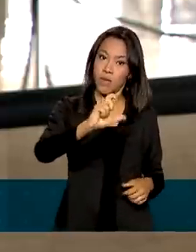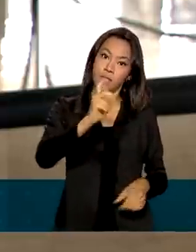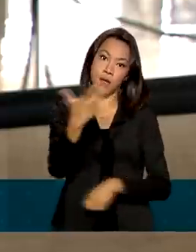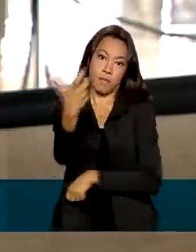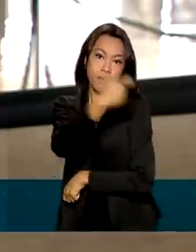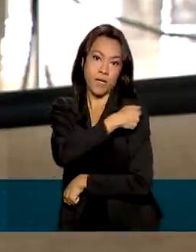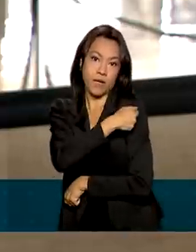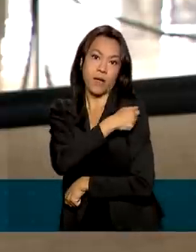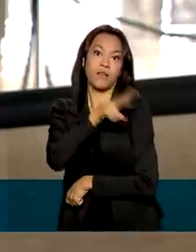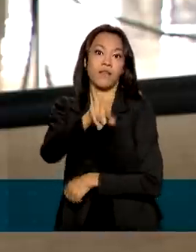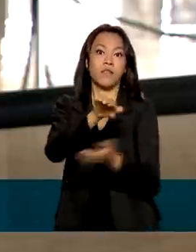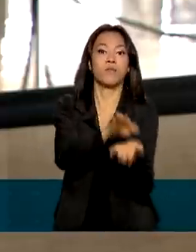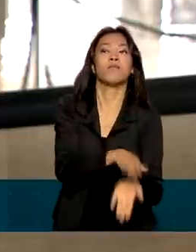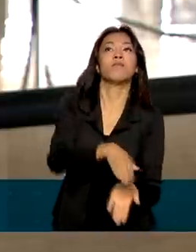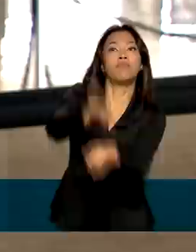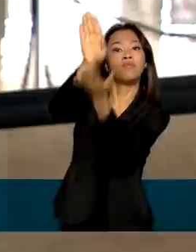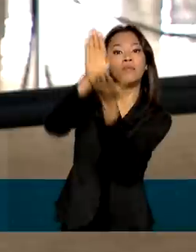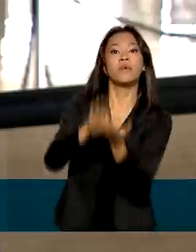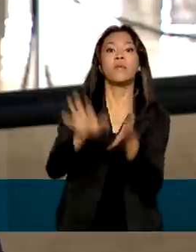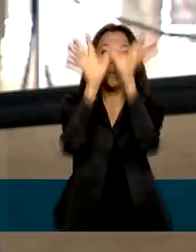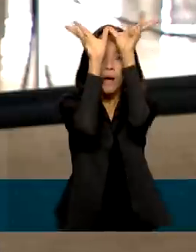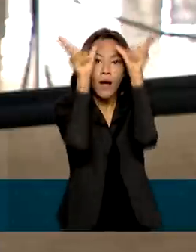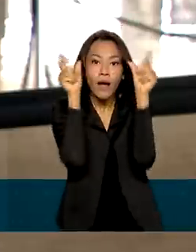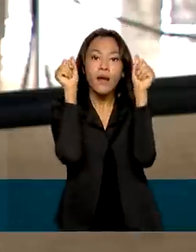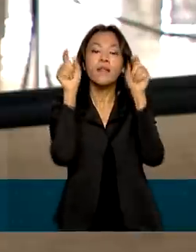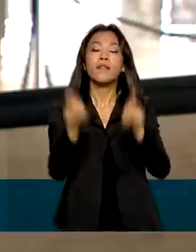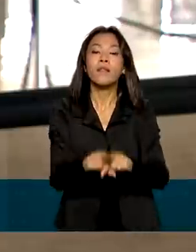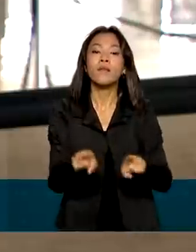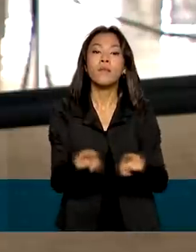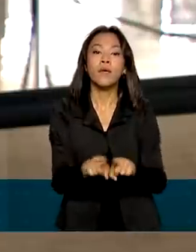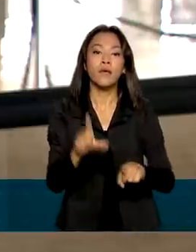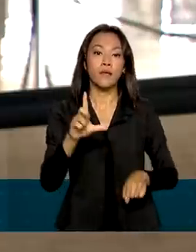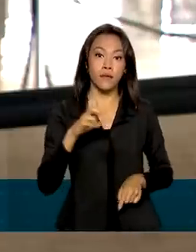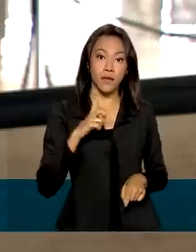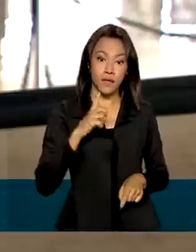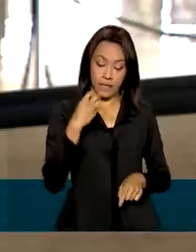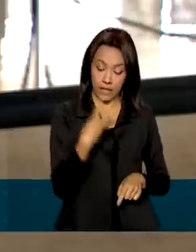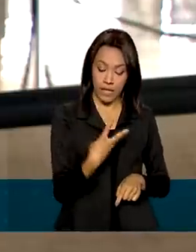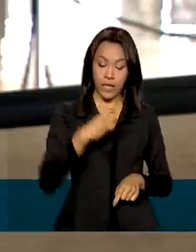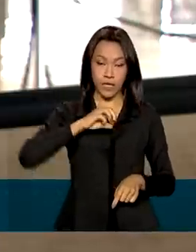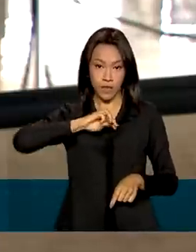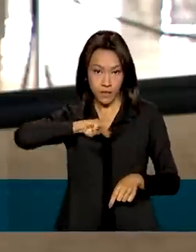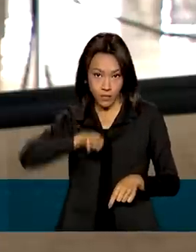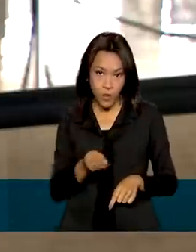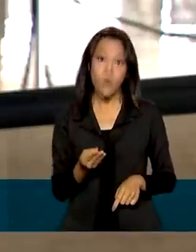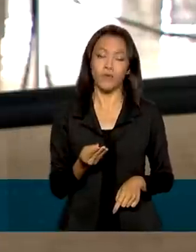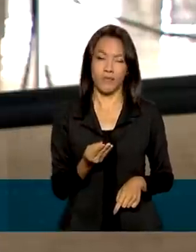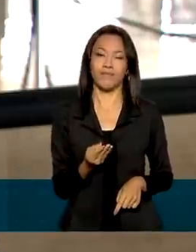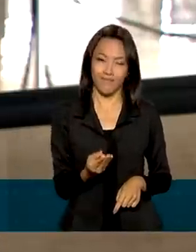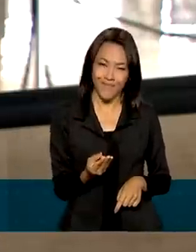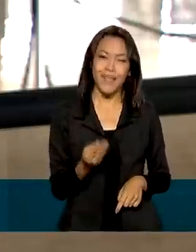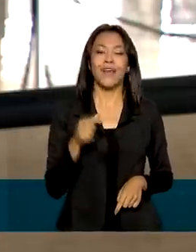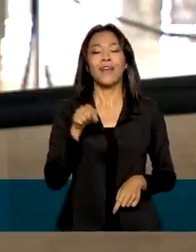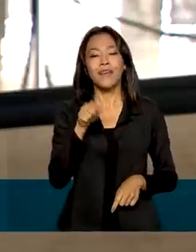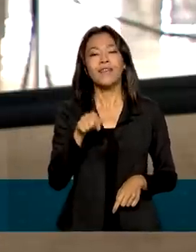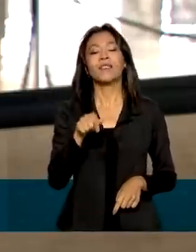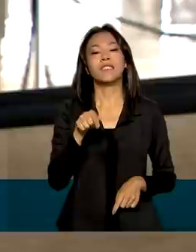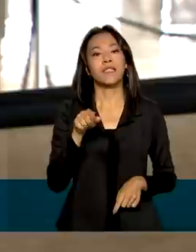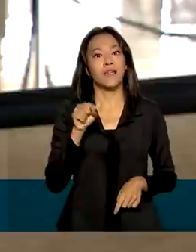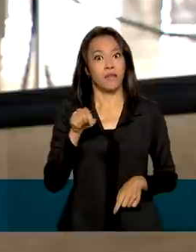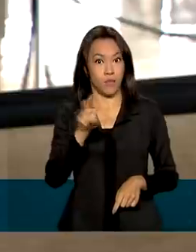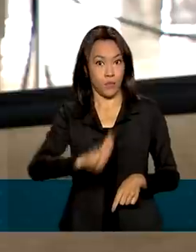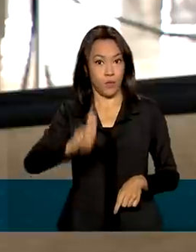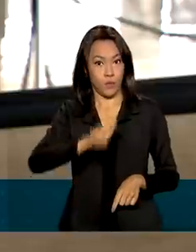moradores do Acre. A distribuição também inclui envio de mais de 13 milhões de seringas descartáveis para a aplicação dessas